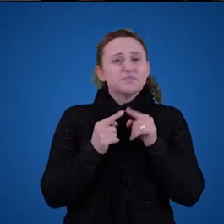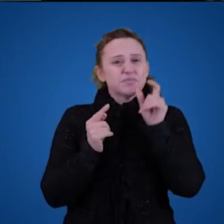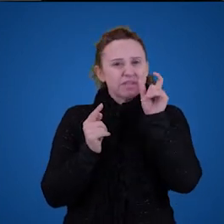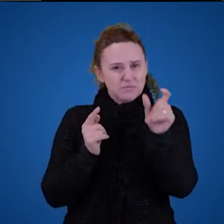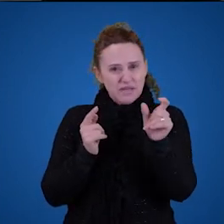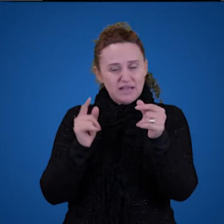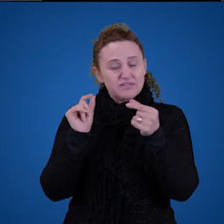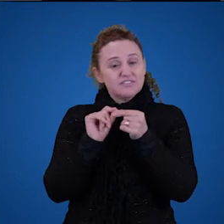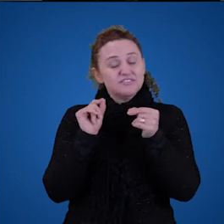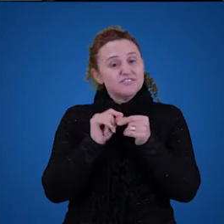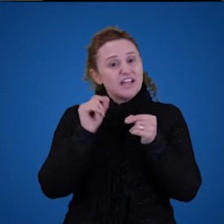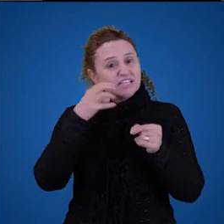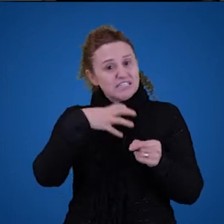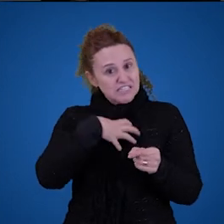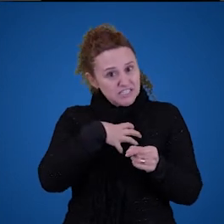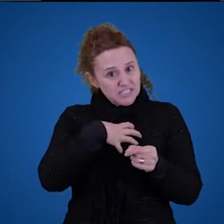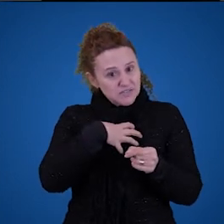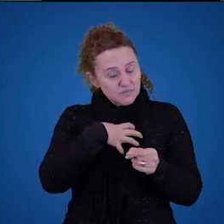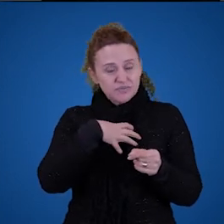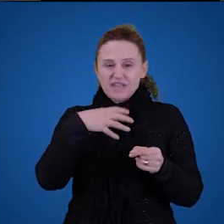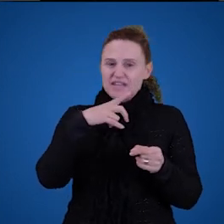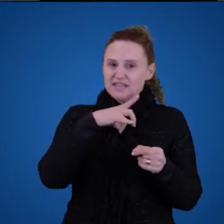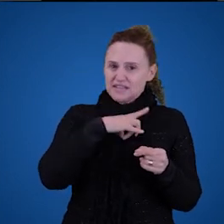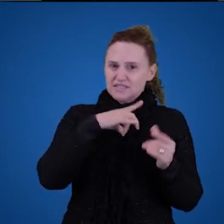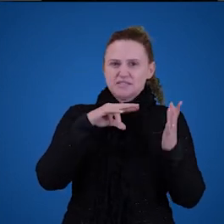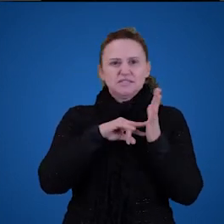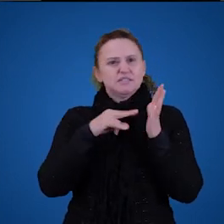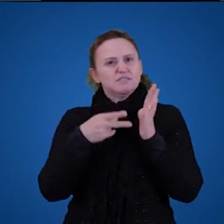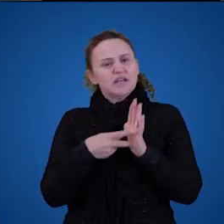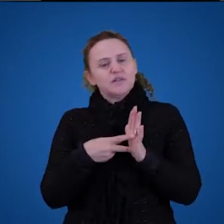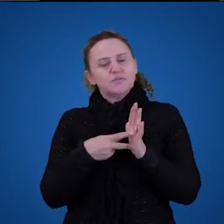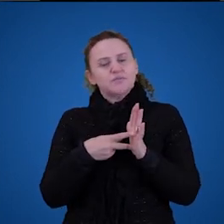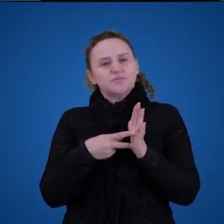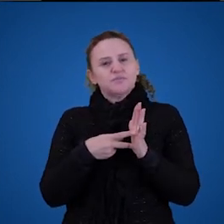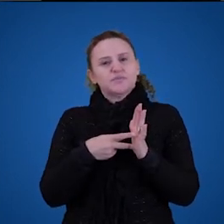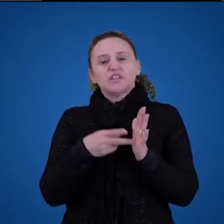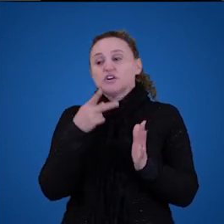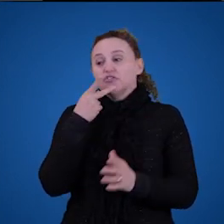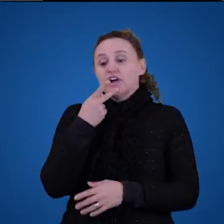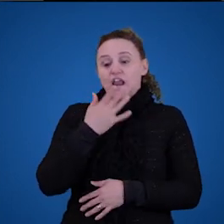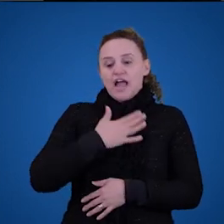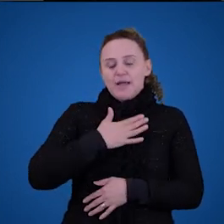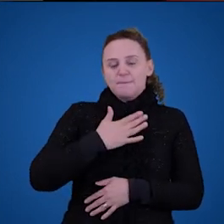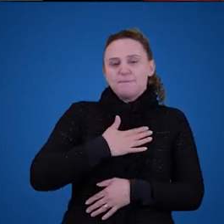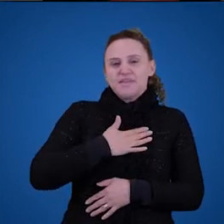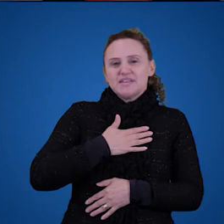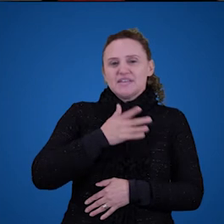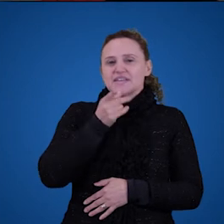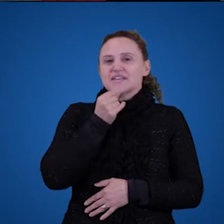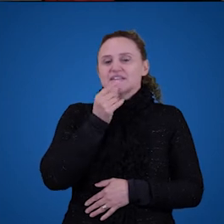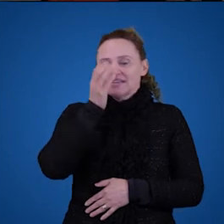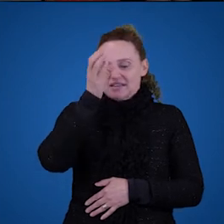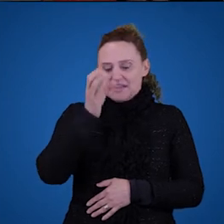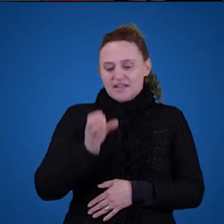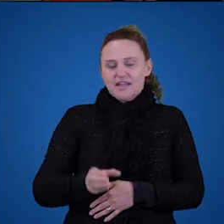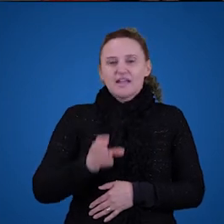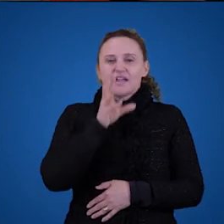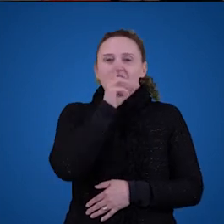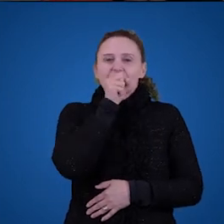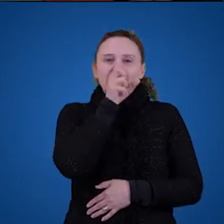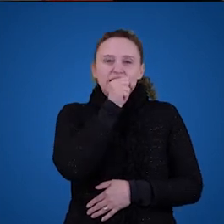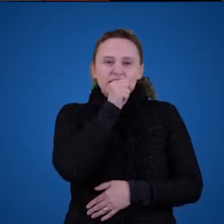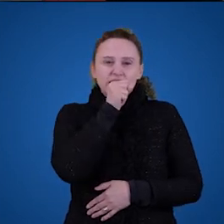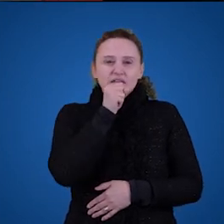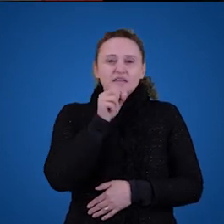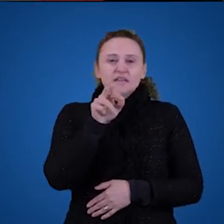faz sentido, porque ela tem significado. Quando eu digo a minha garrafa laranja, é como se eu estivesse apresentando